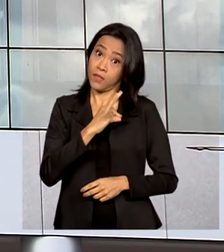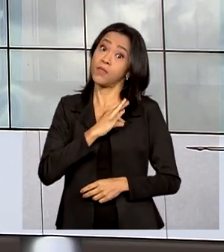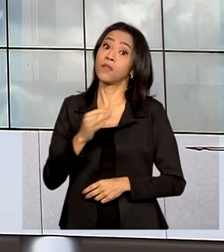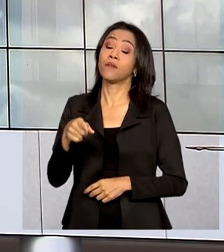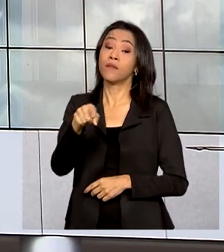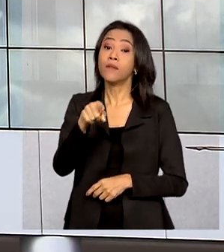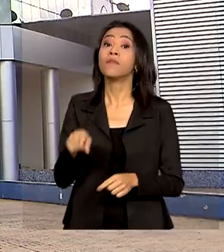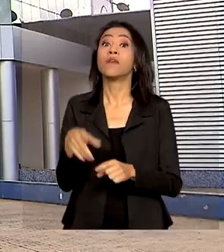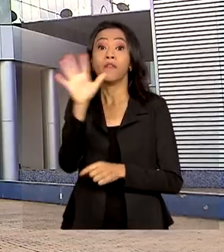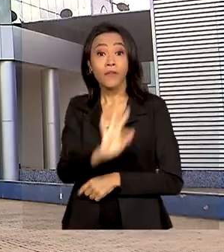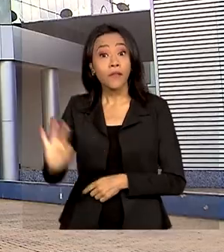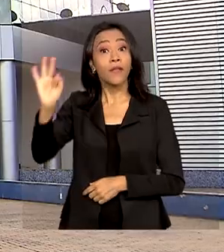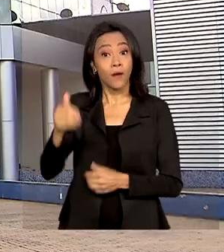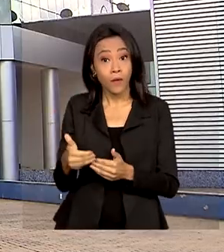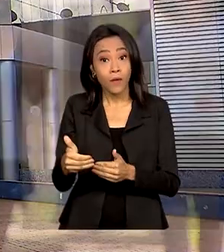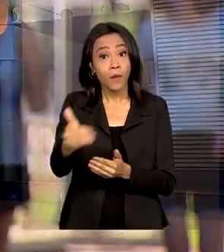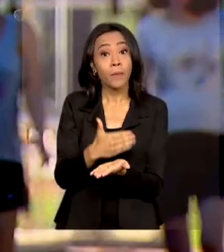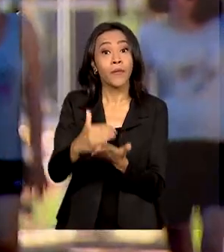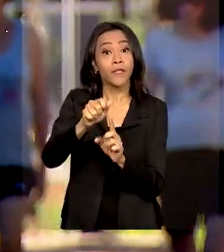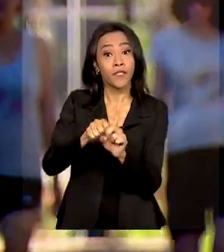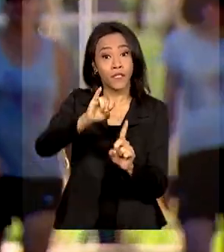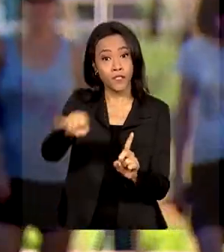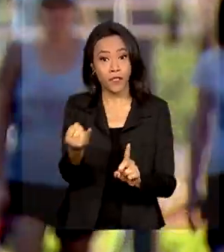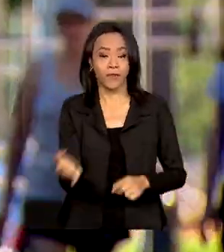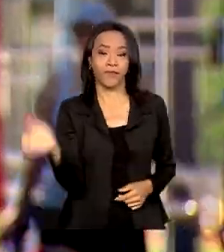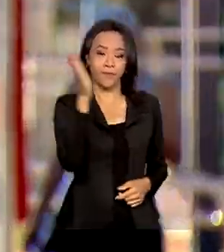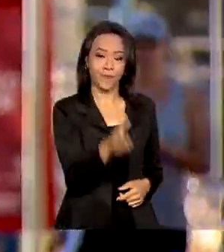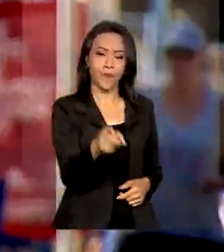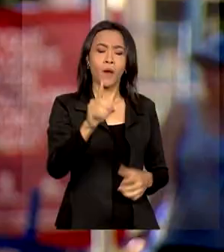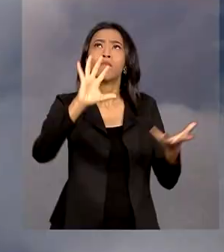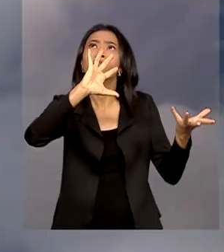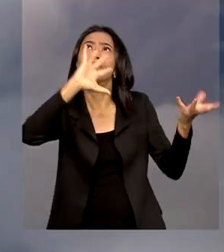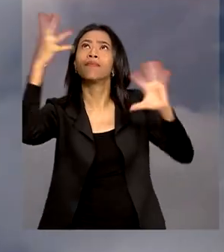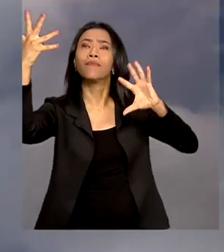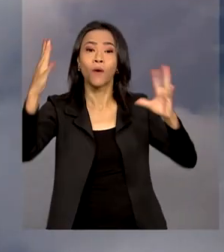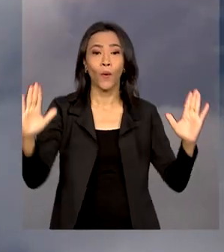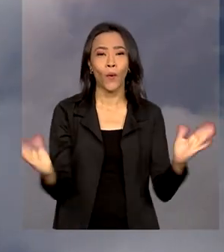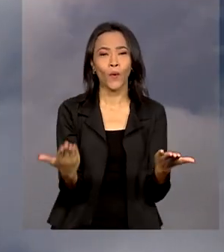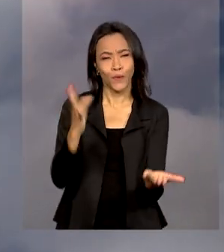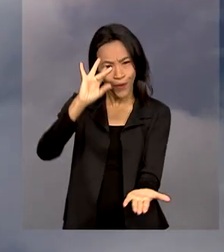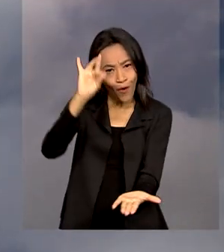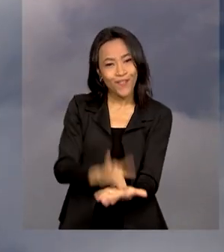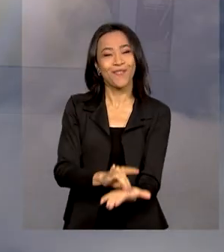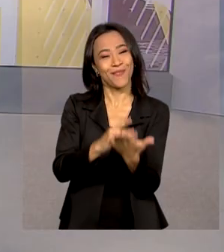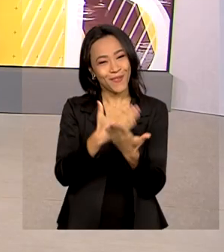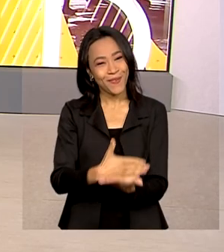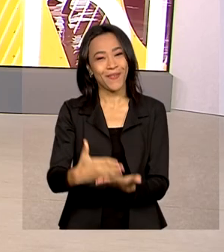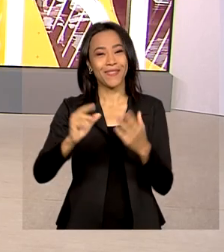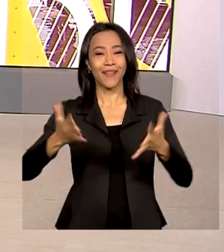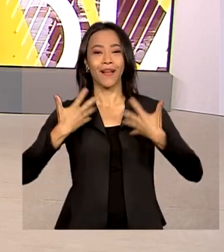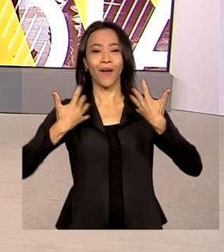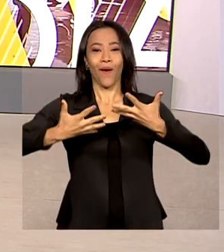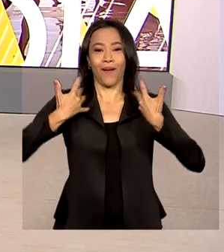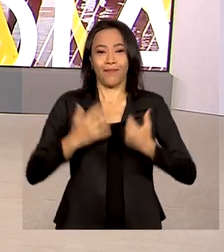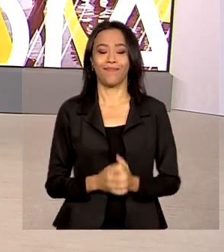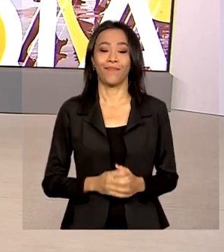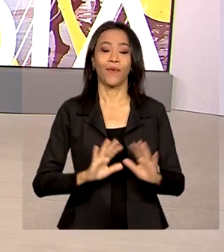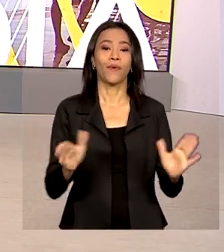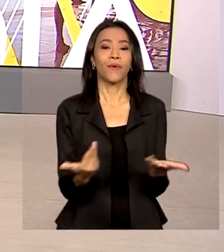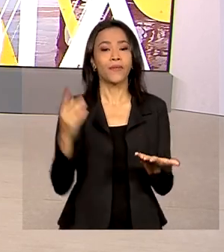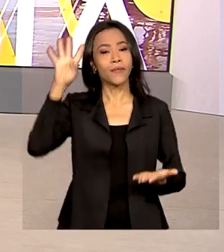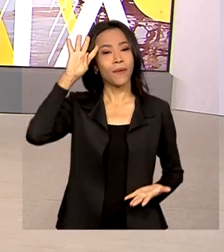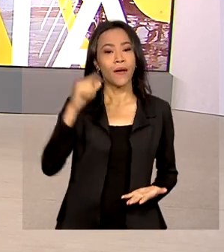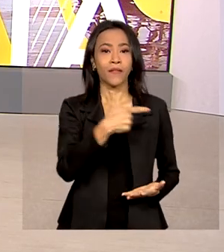janeiro. Mudança de estação. Começa hoje oficialmente o verão. Quarta-feira,